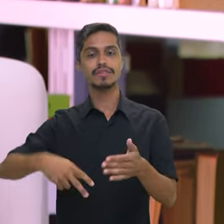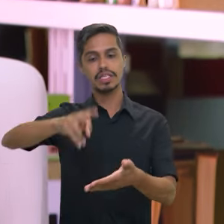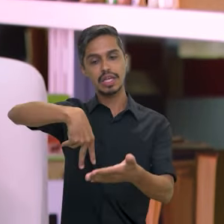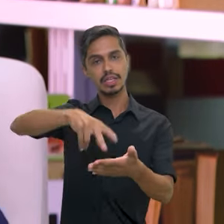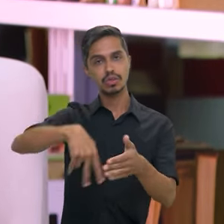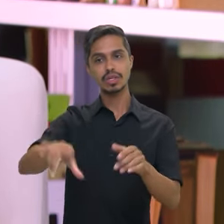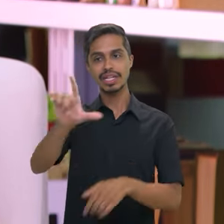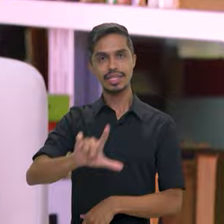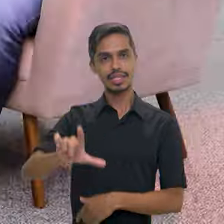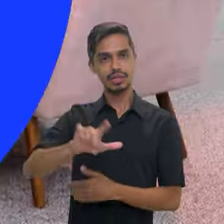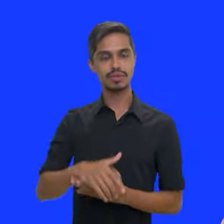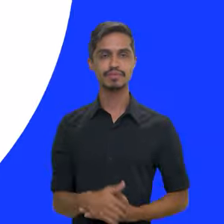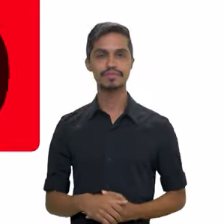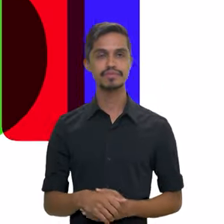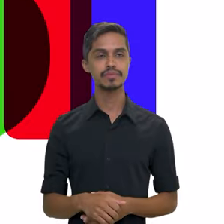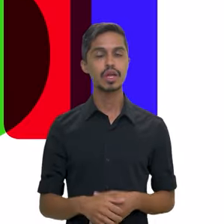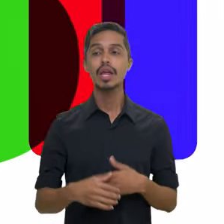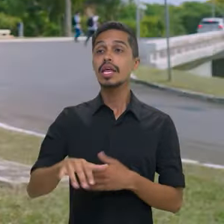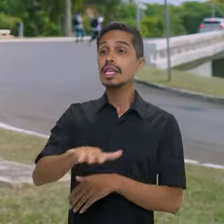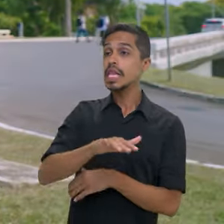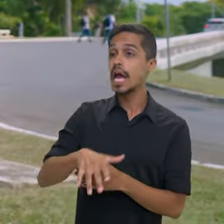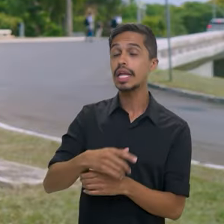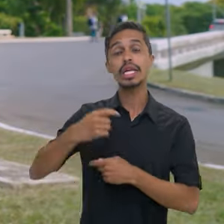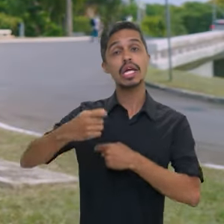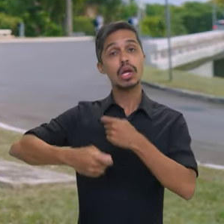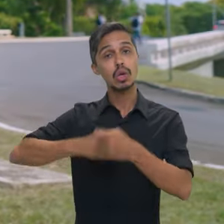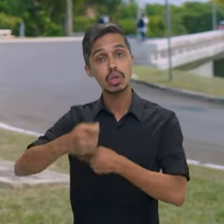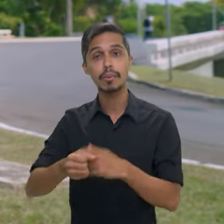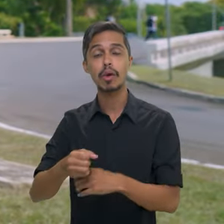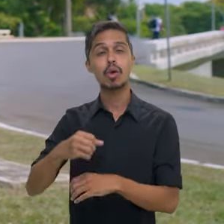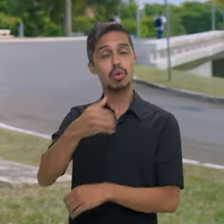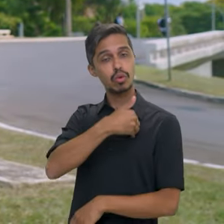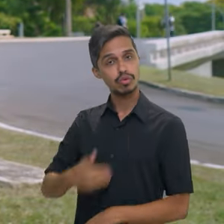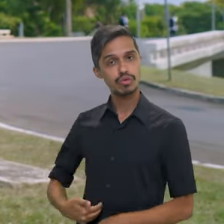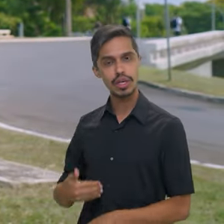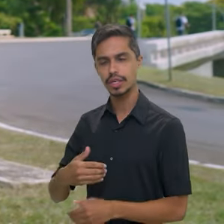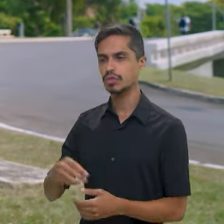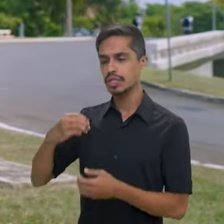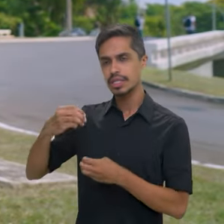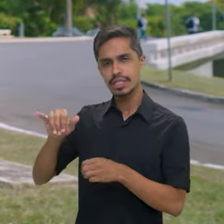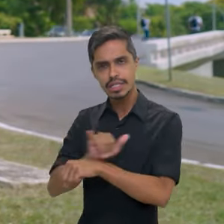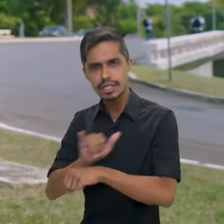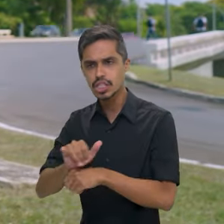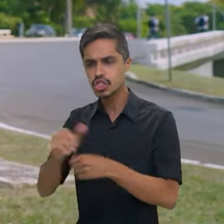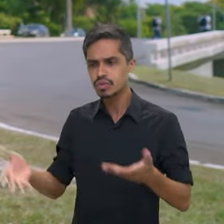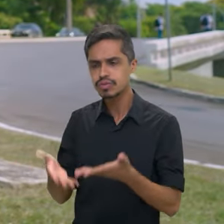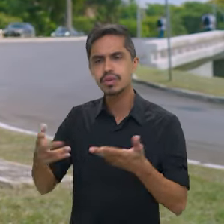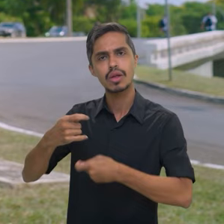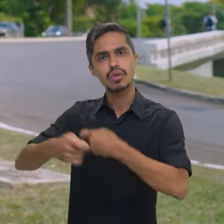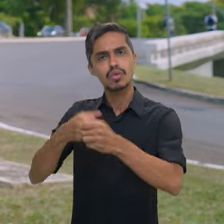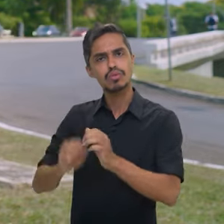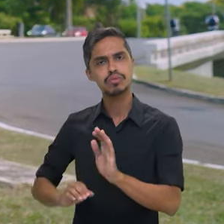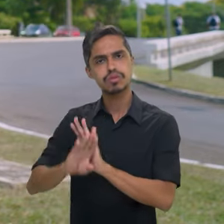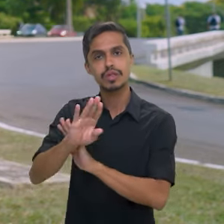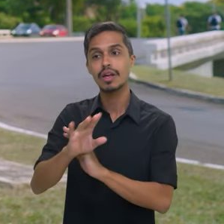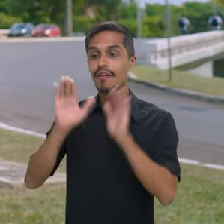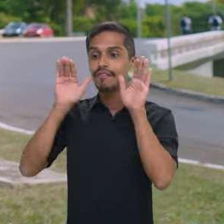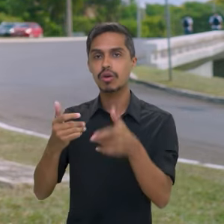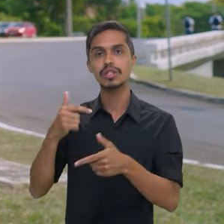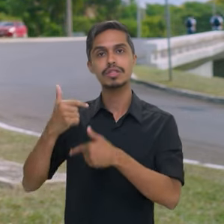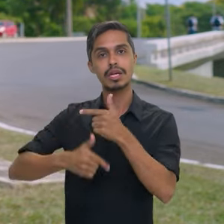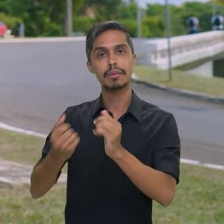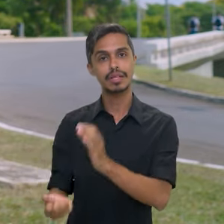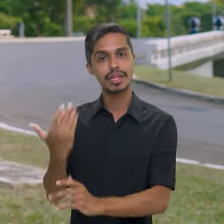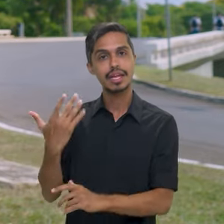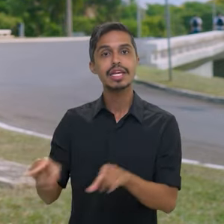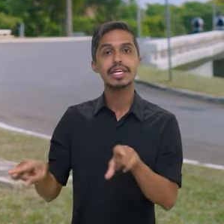área do livro, na área da leitura e da literatura. No campo econômico, o governo adotou medidas para estimular a economia, focando